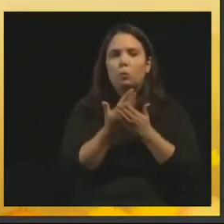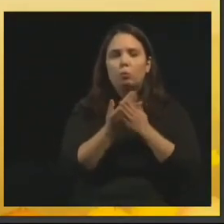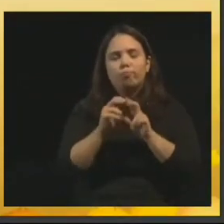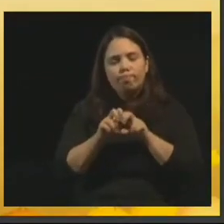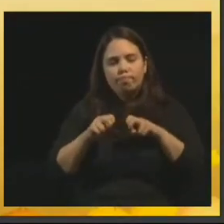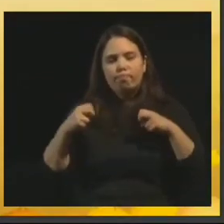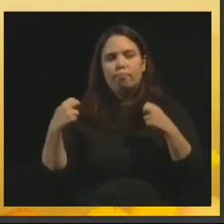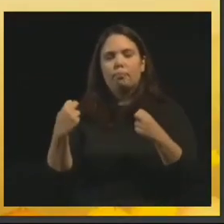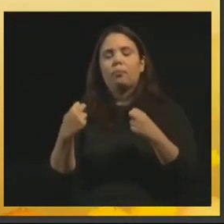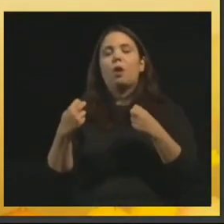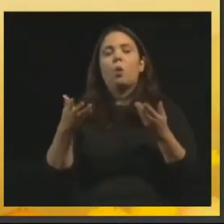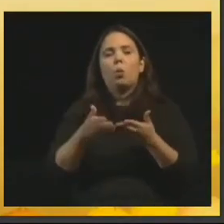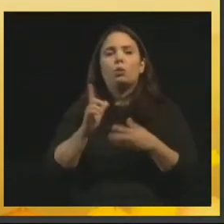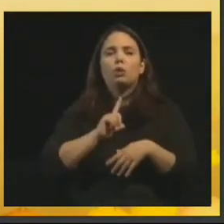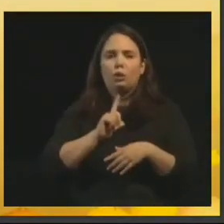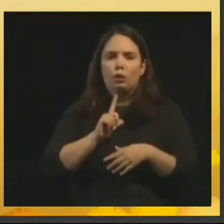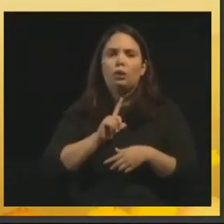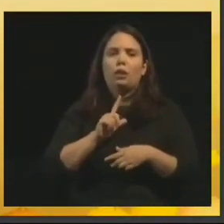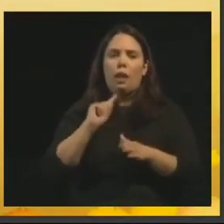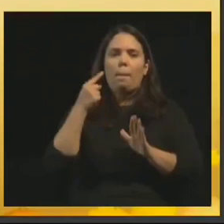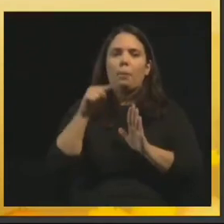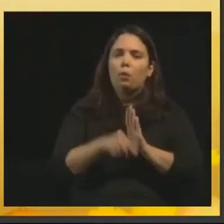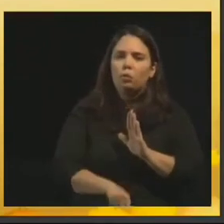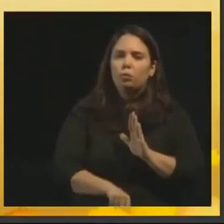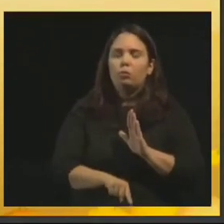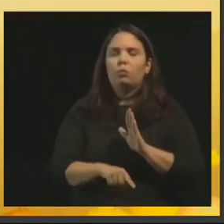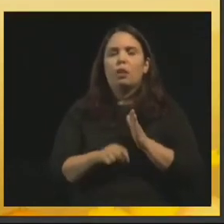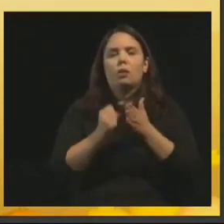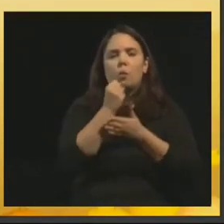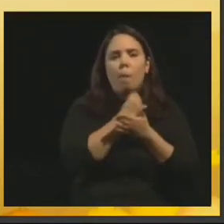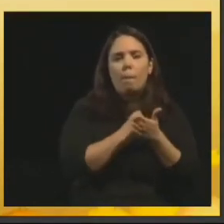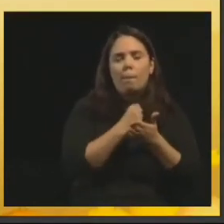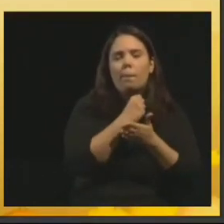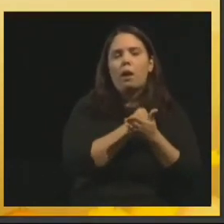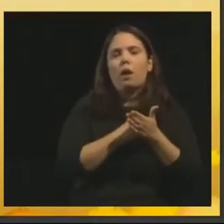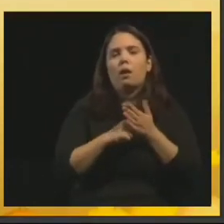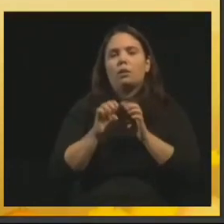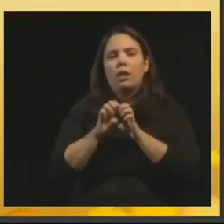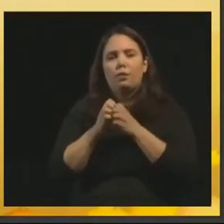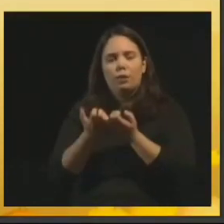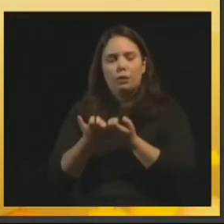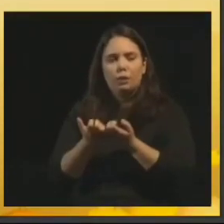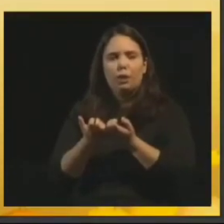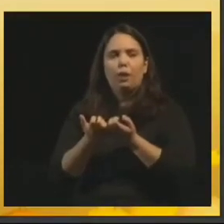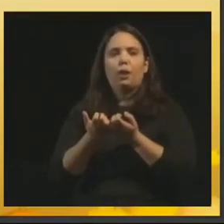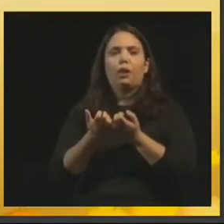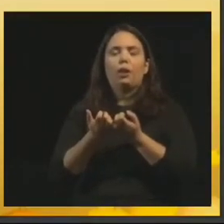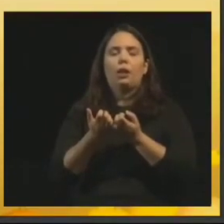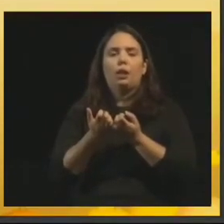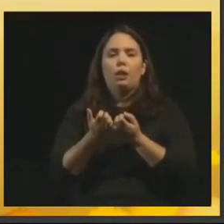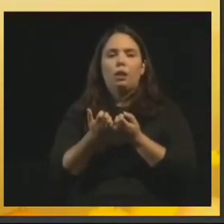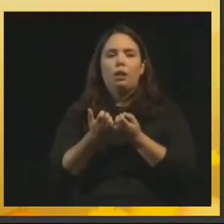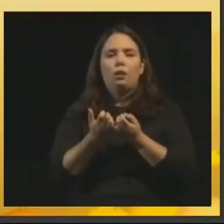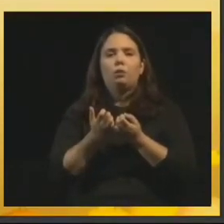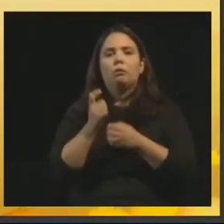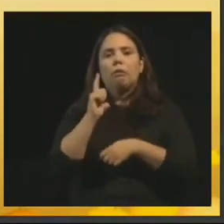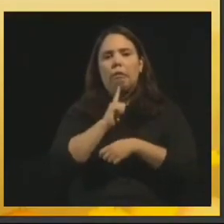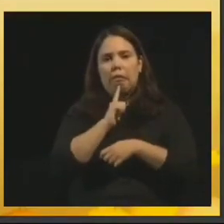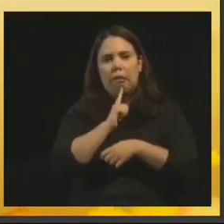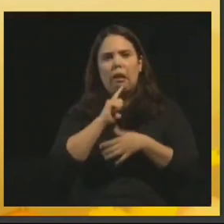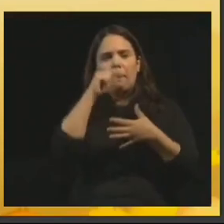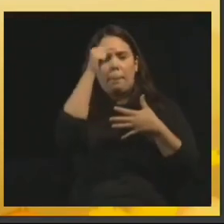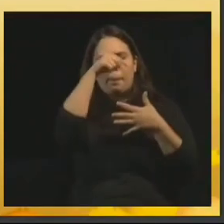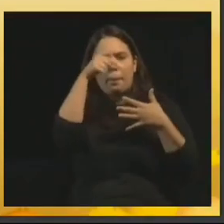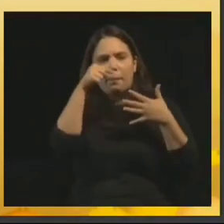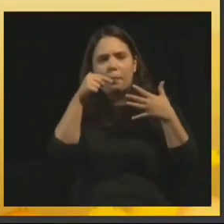Aí nós temos hoje o estudo aprofundado, o estudo das obras básicas, da mediunidade, do Evangelho, segundo o Espiritismo. Temos o NEP, o